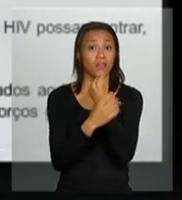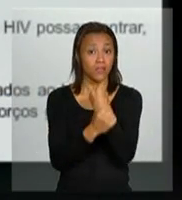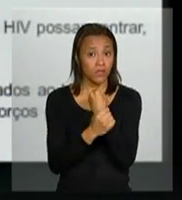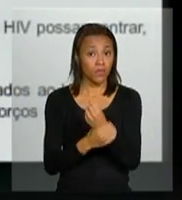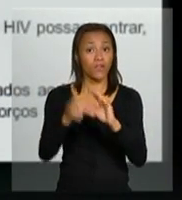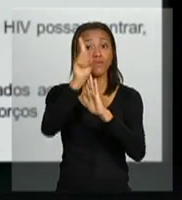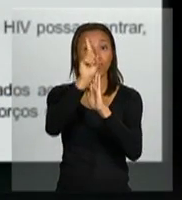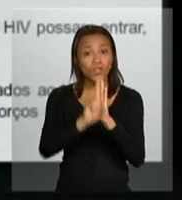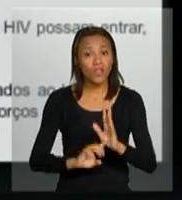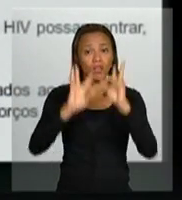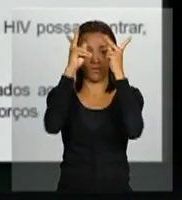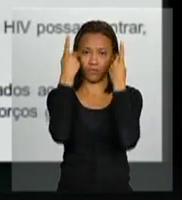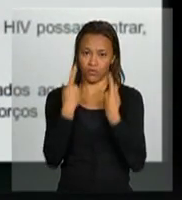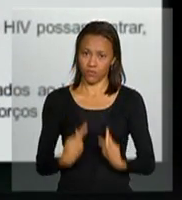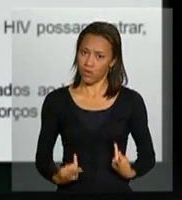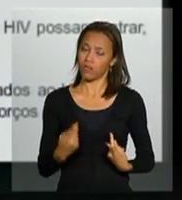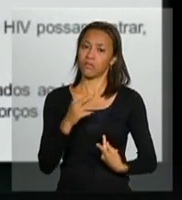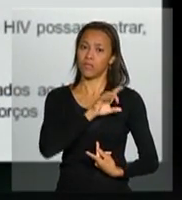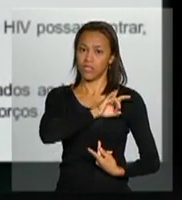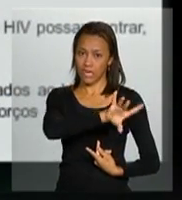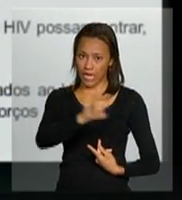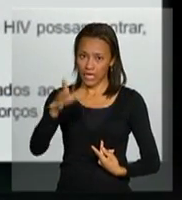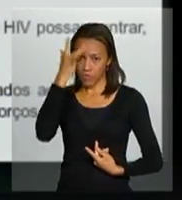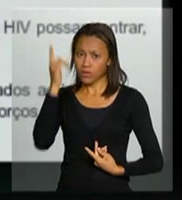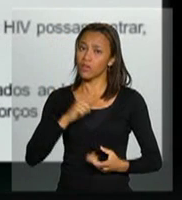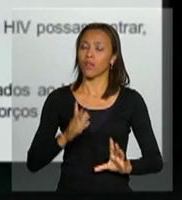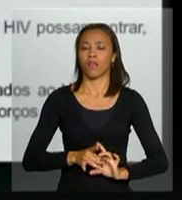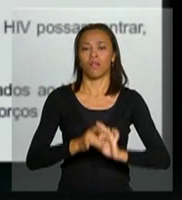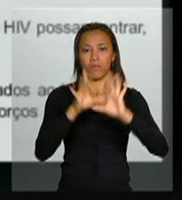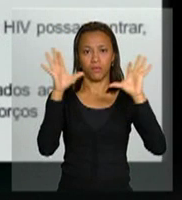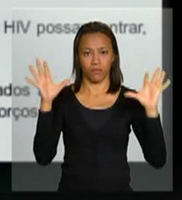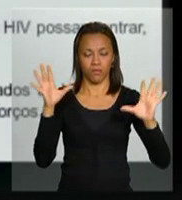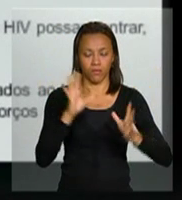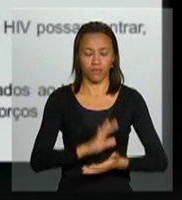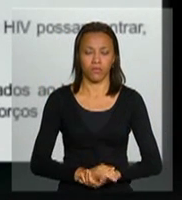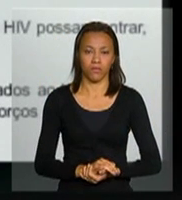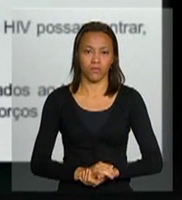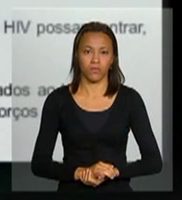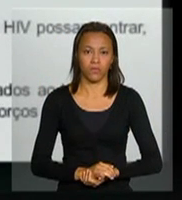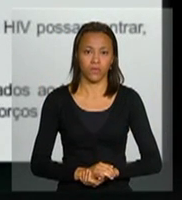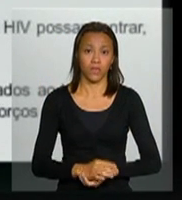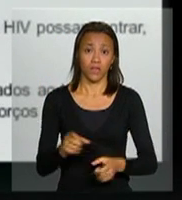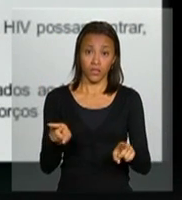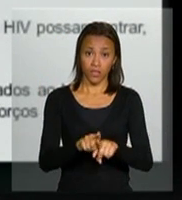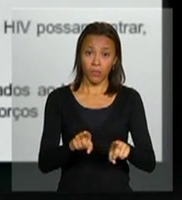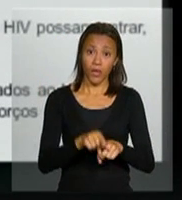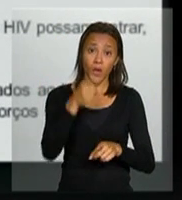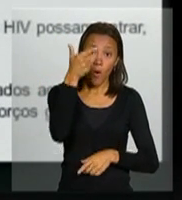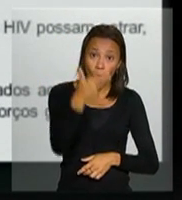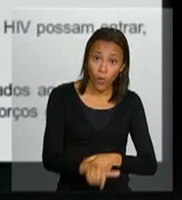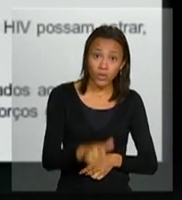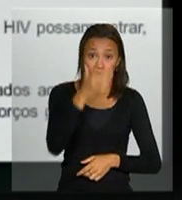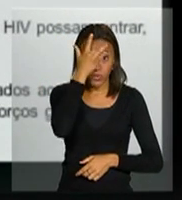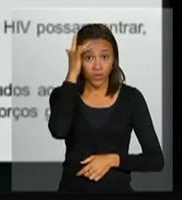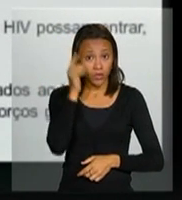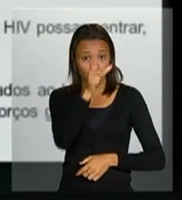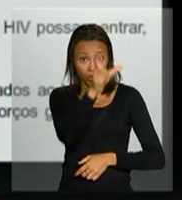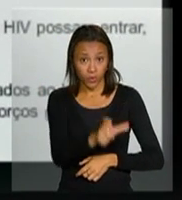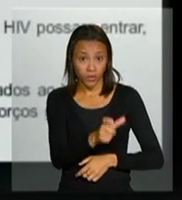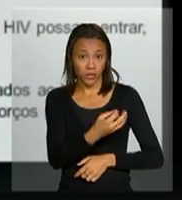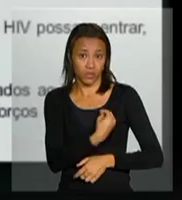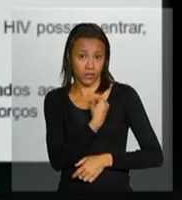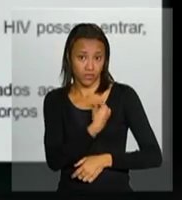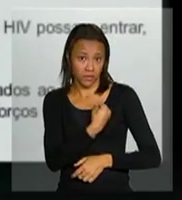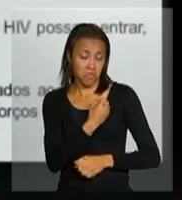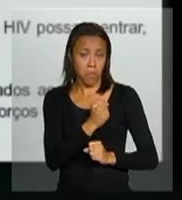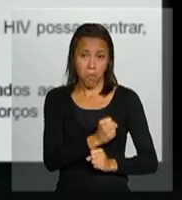humanos e liberdades fundamentais. A eliminação de restrições para pessoas que vivem, que possam entrar